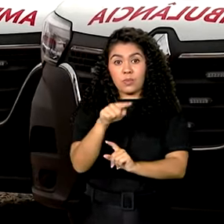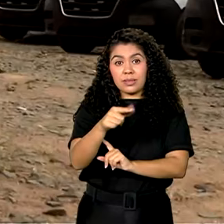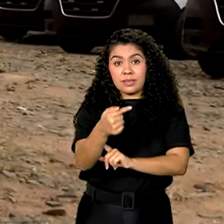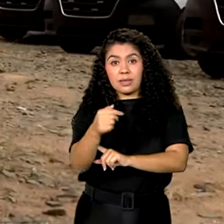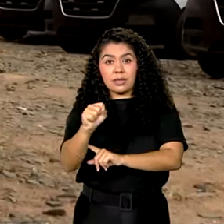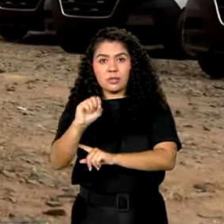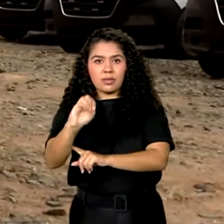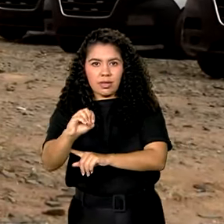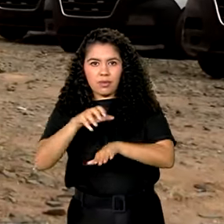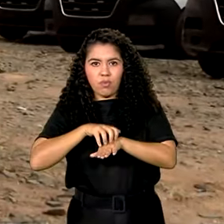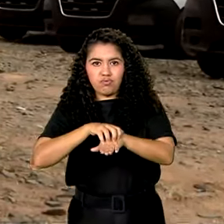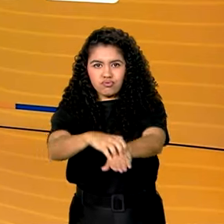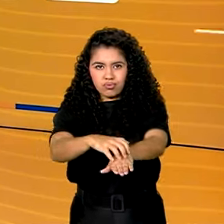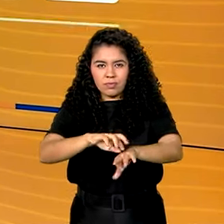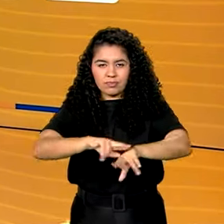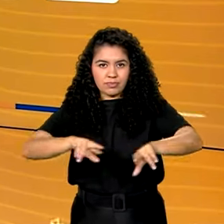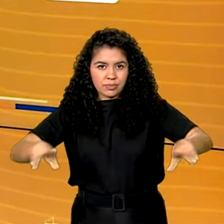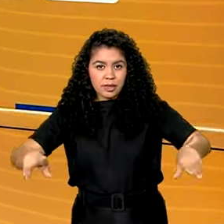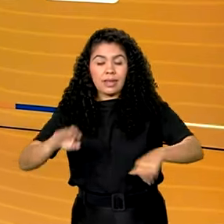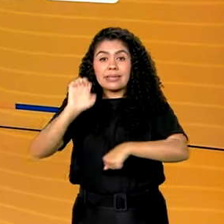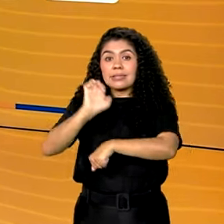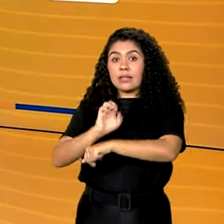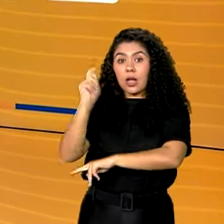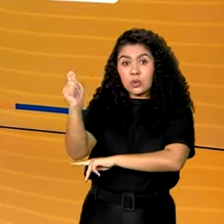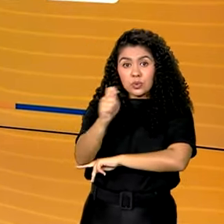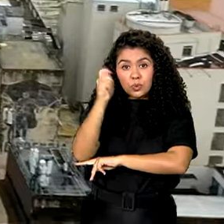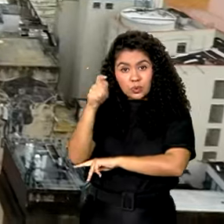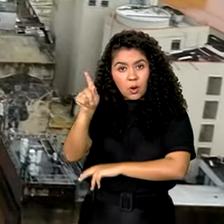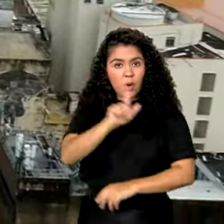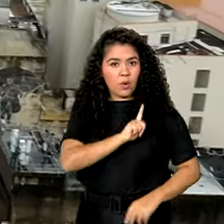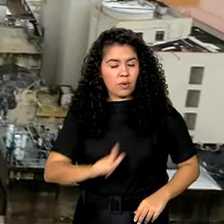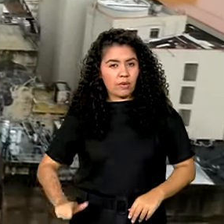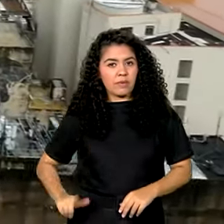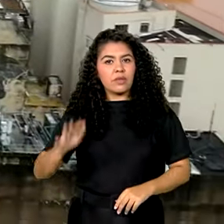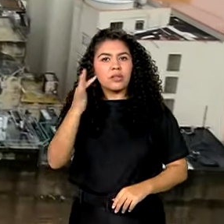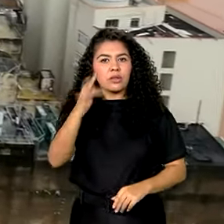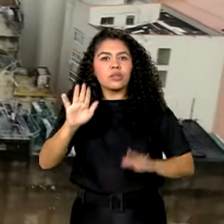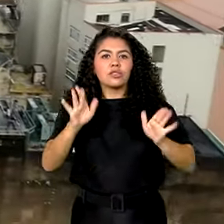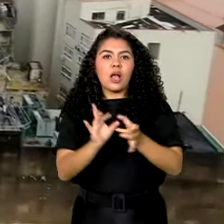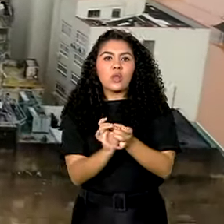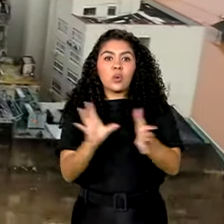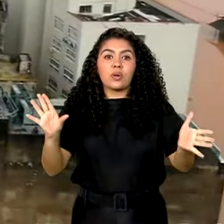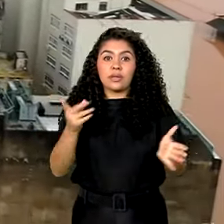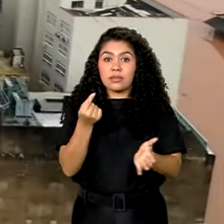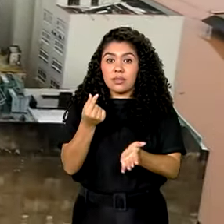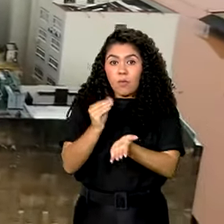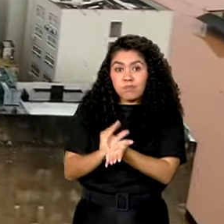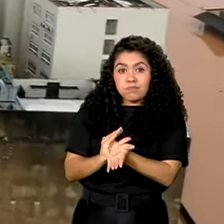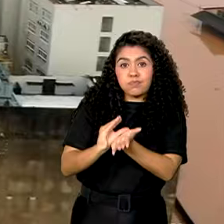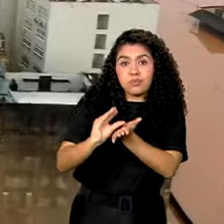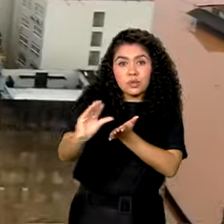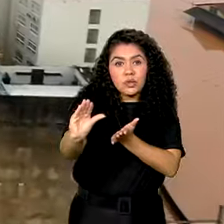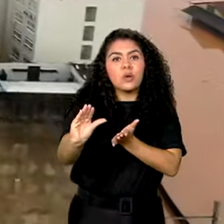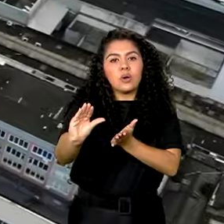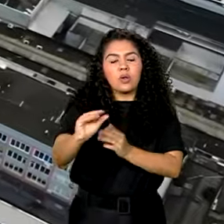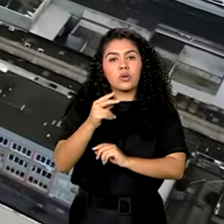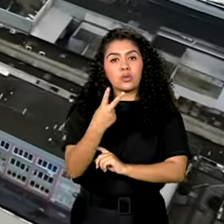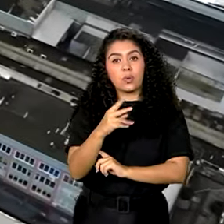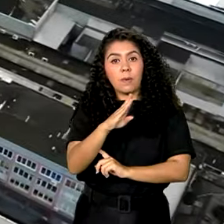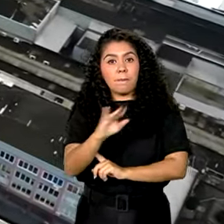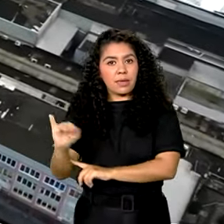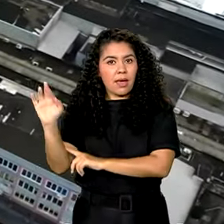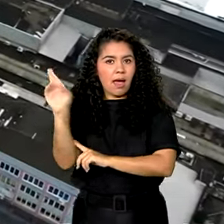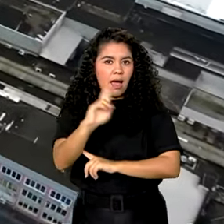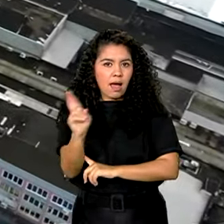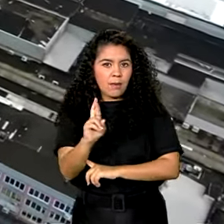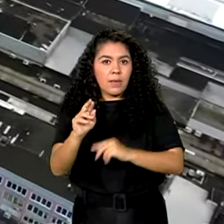.780 veículos. Rio Grande do Sul, governo federal autoriza novo crédito extraordinário de 2 bilhões de